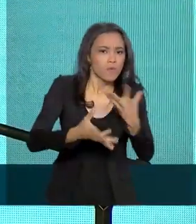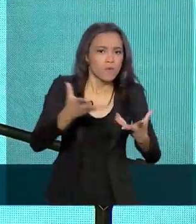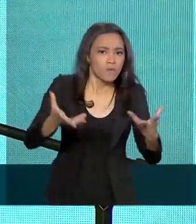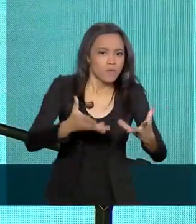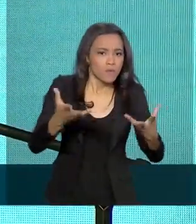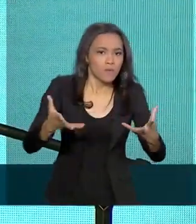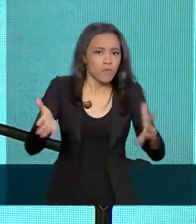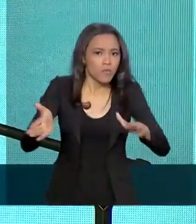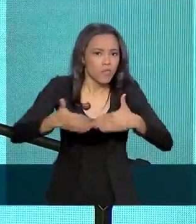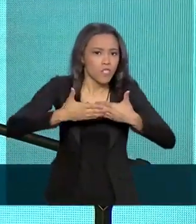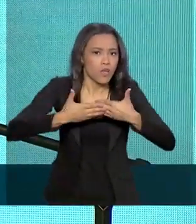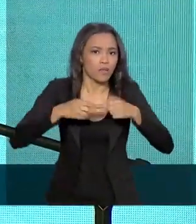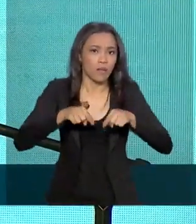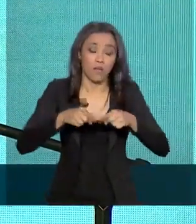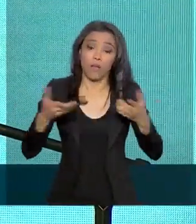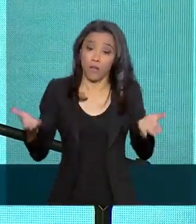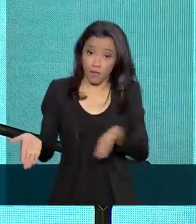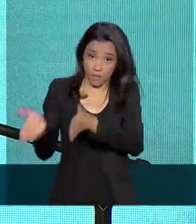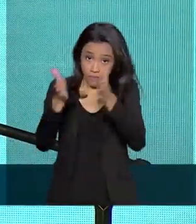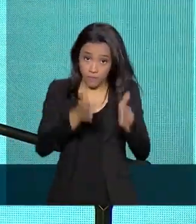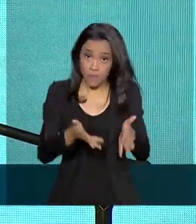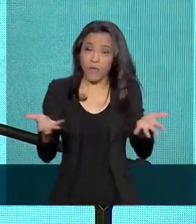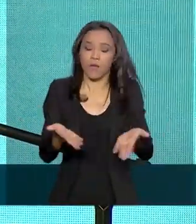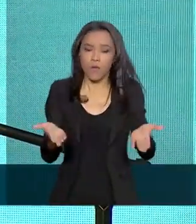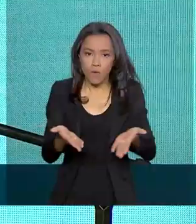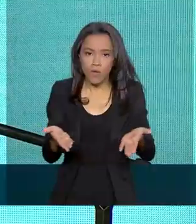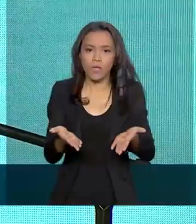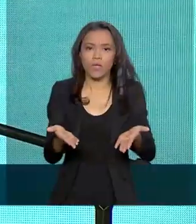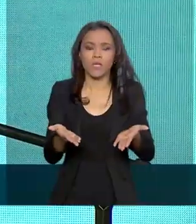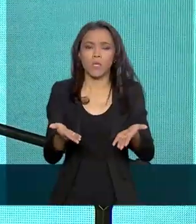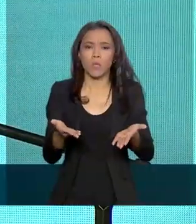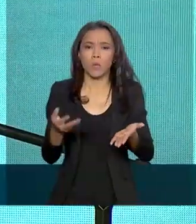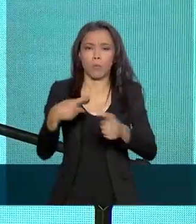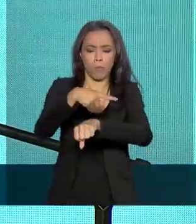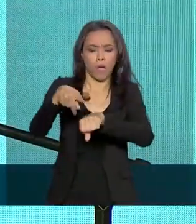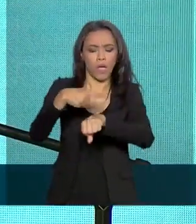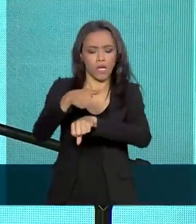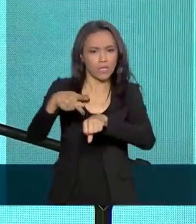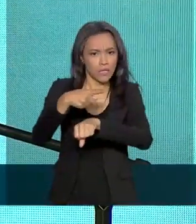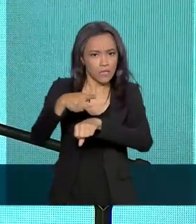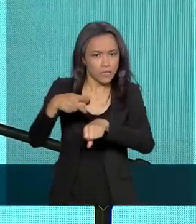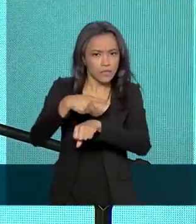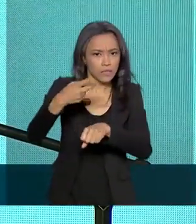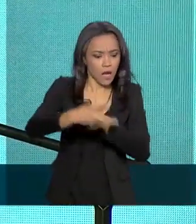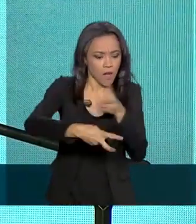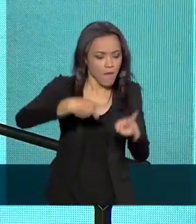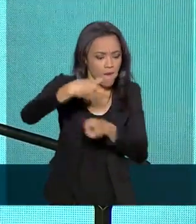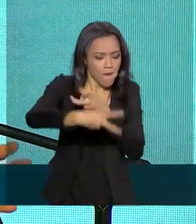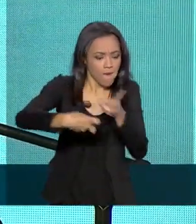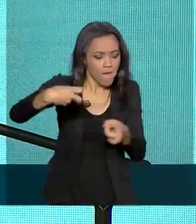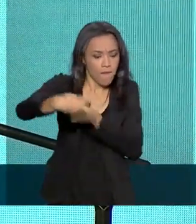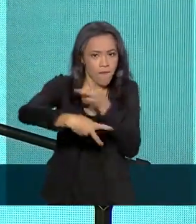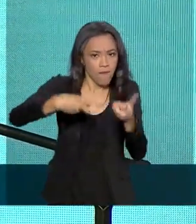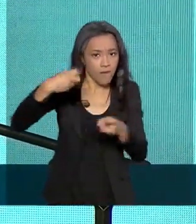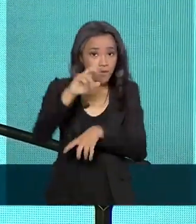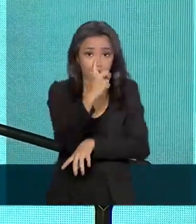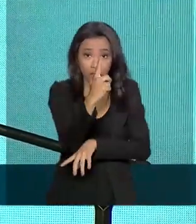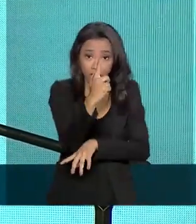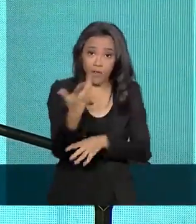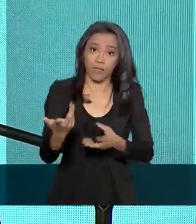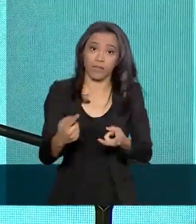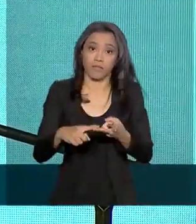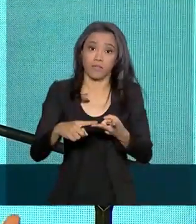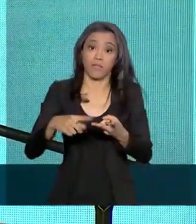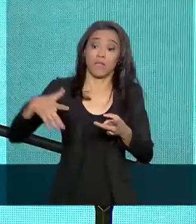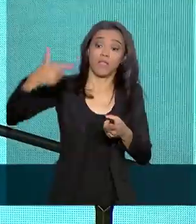Agora, um grande país está explorando o nióbio de Catalão, Goiás. Sobra a região dos